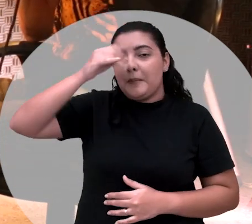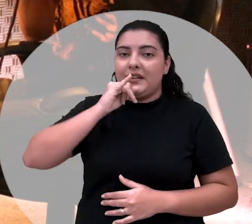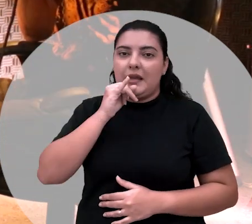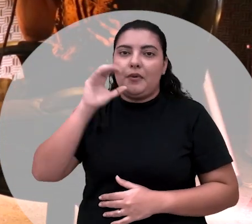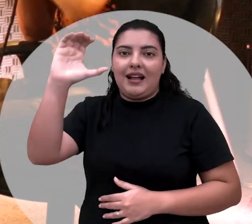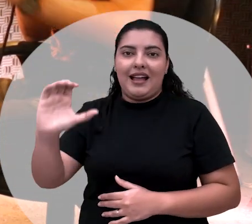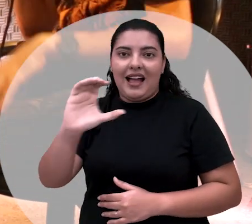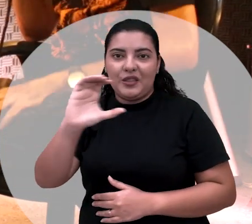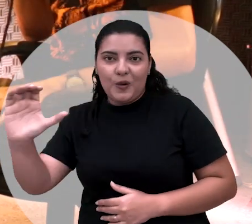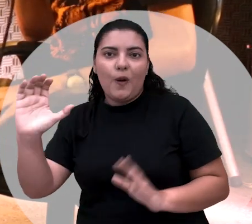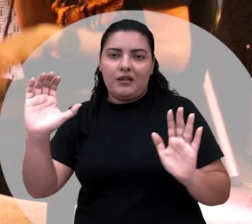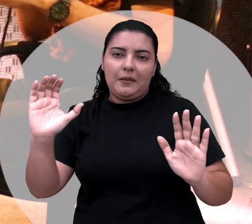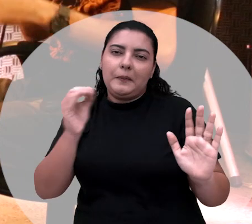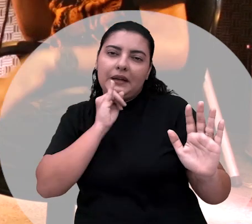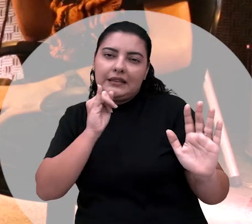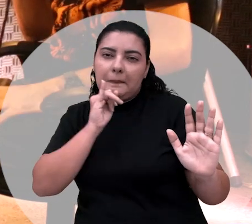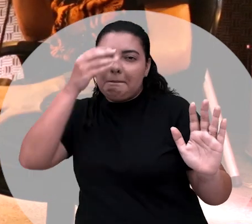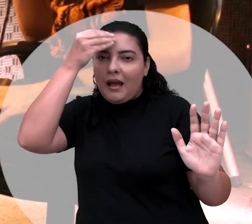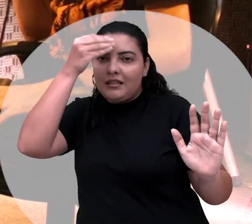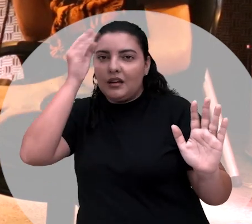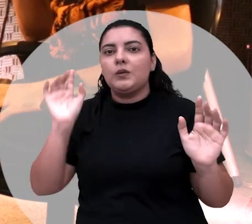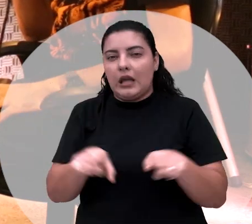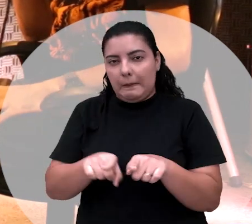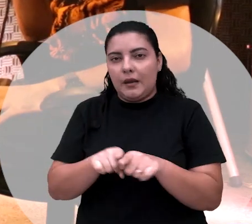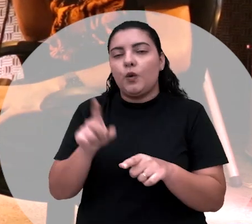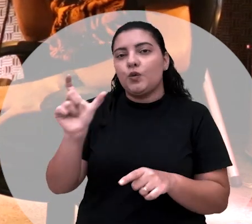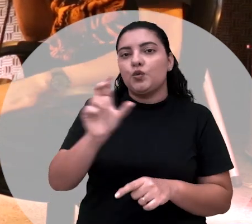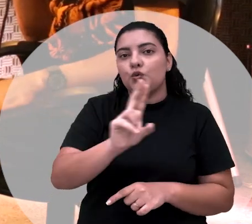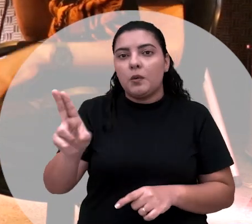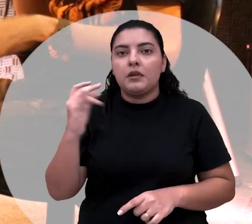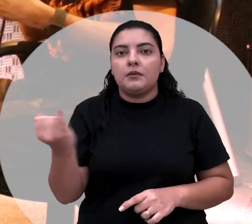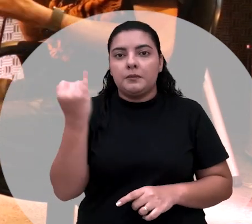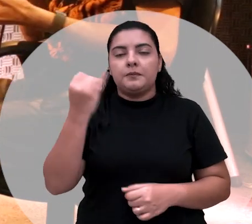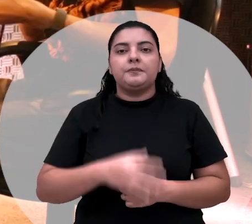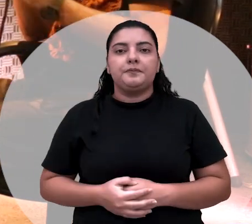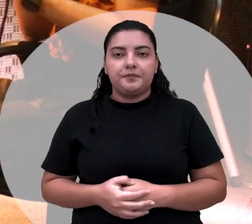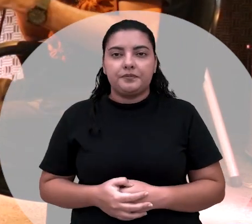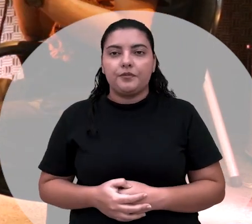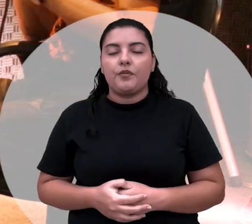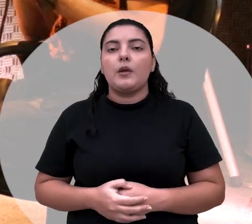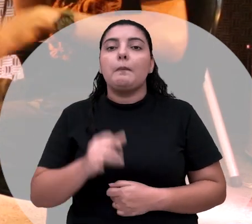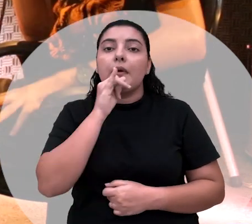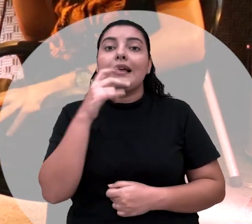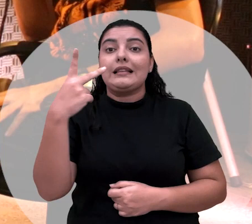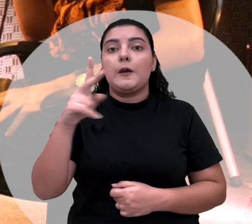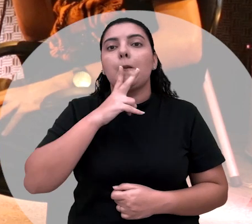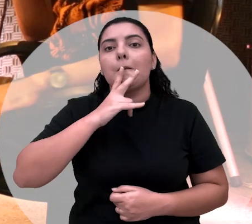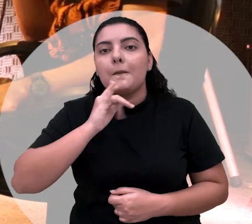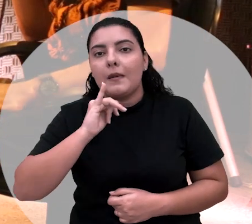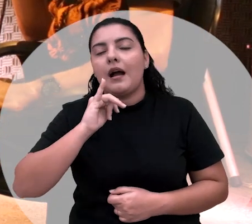na igreja católica e tal. Enfim, mas eu acho que esse nome também é muito importante, o padrinho. Então, como é que o padrinho ou seu pai,